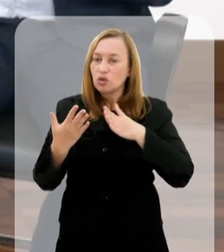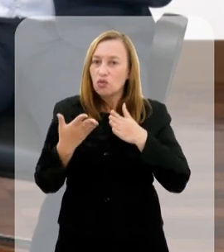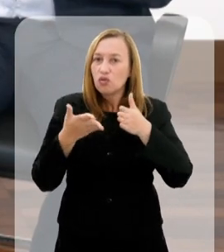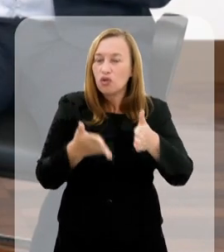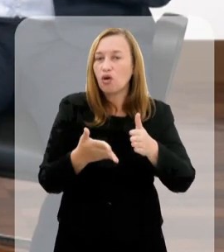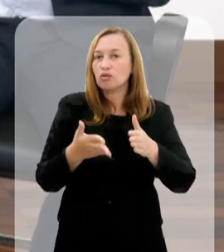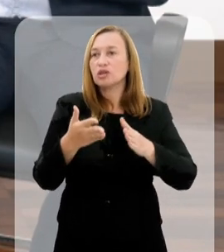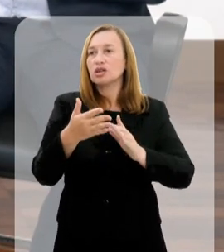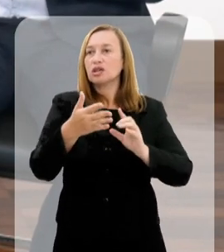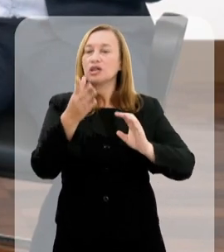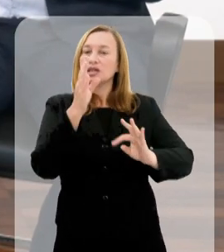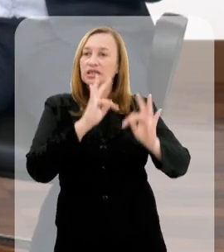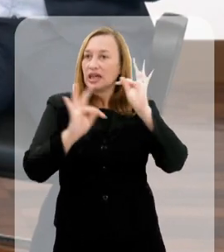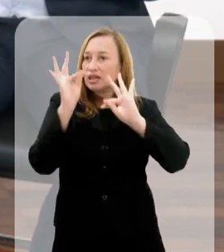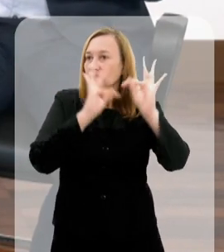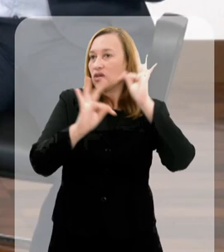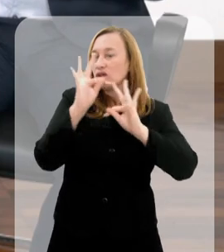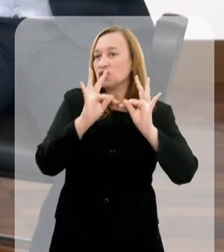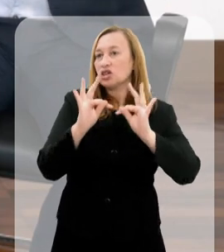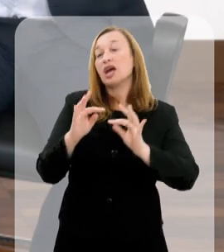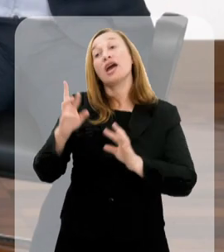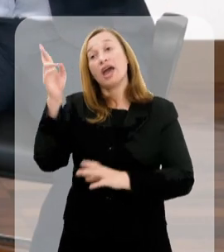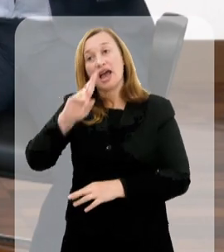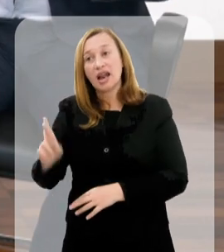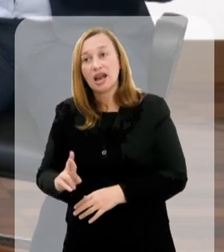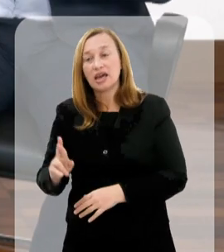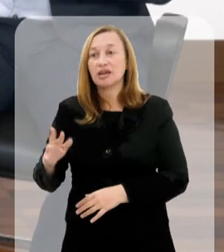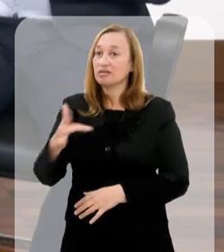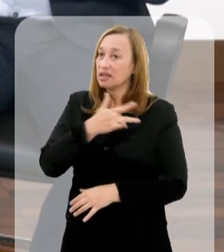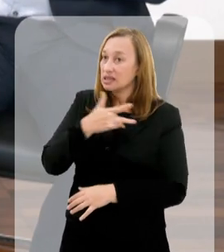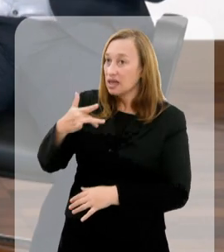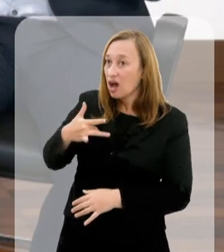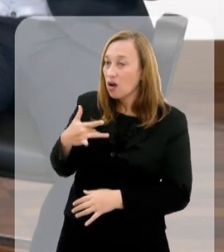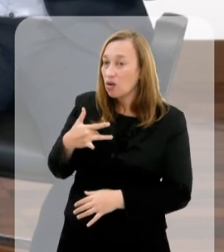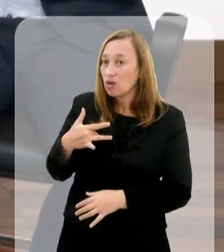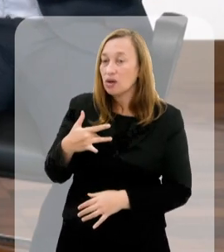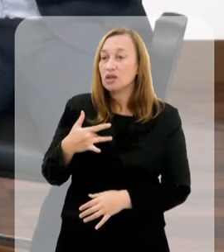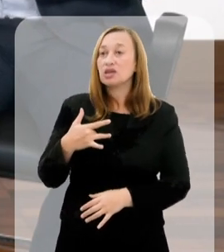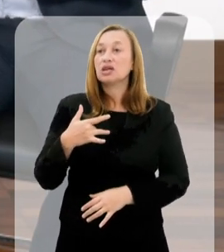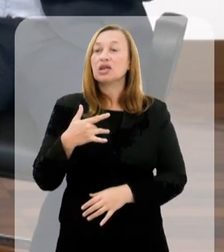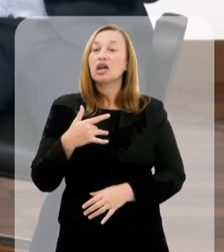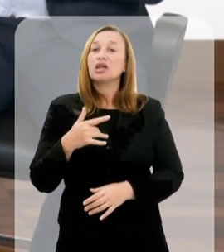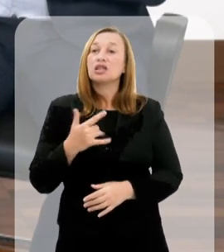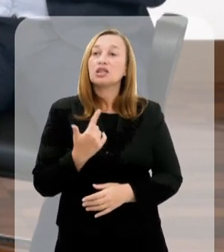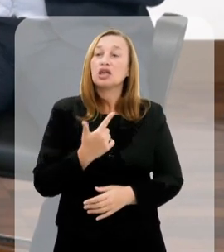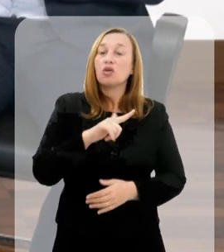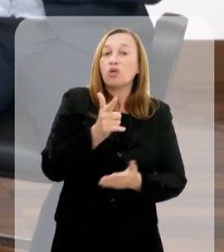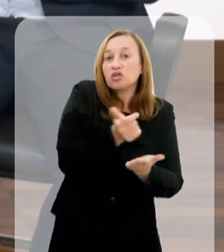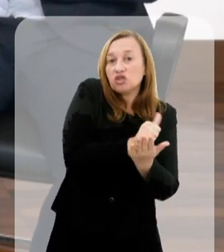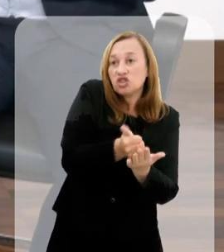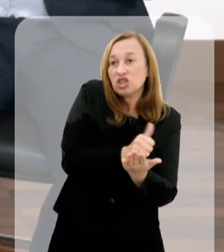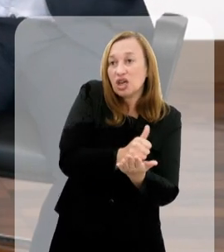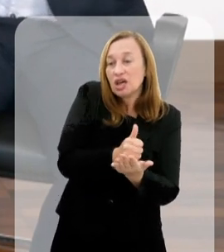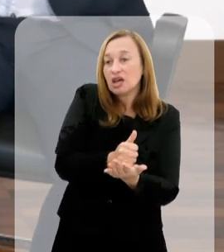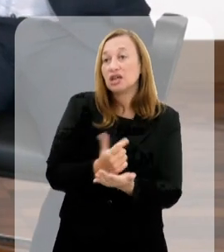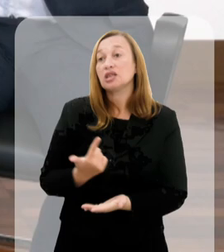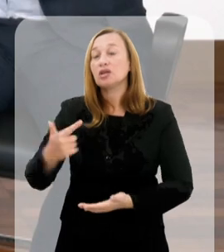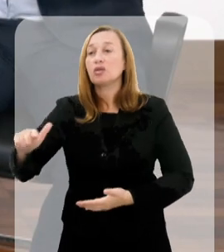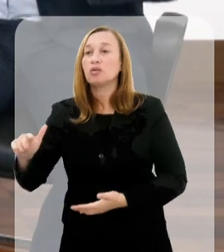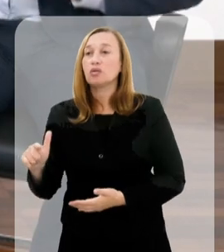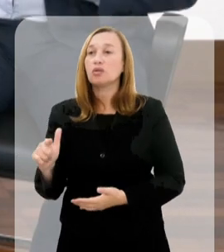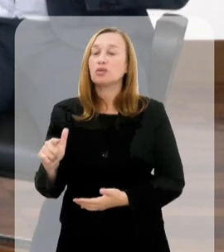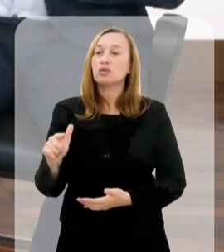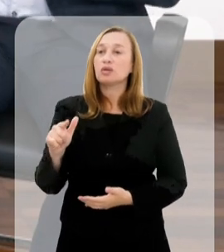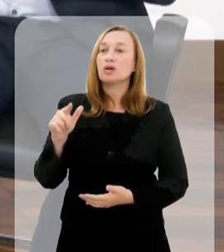um direcionamento de eixo tecnológico. A de Realengo é na área da saúde, a de Engenheiro Paulo de Fronten é na área de games, a de